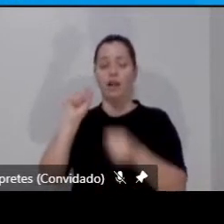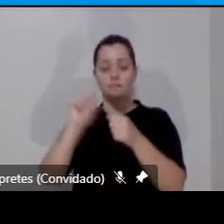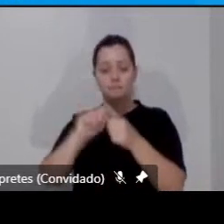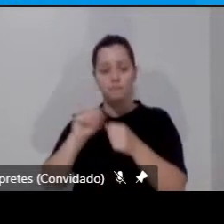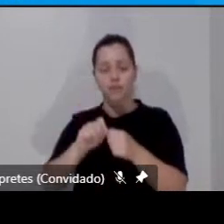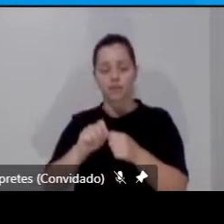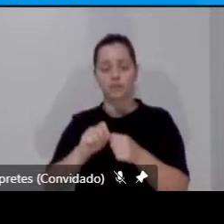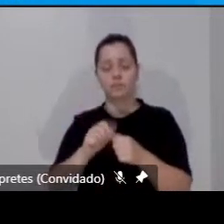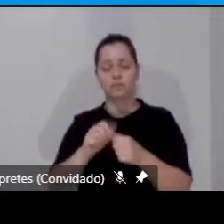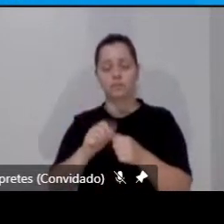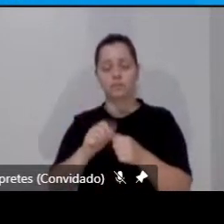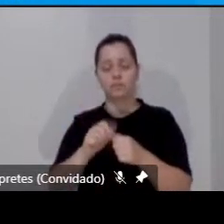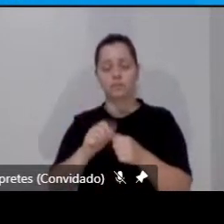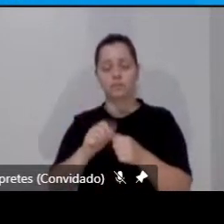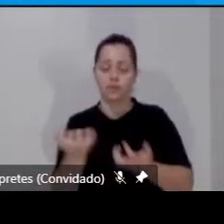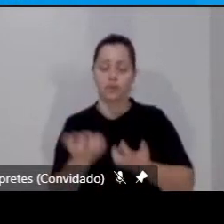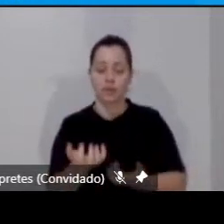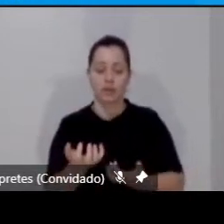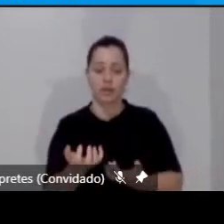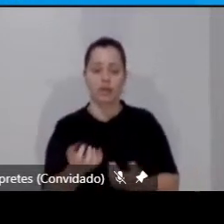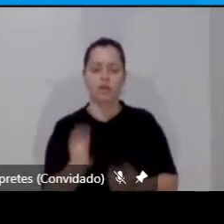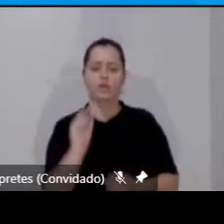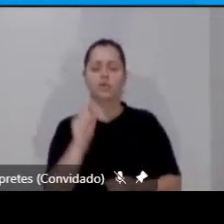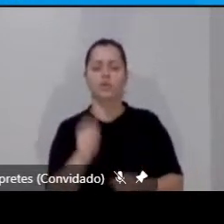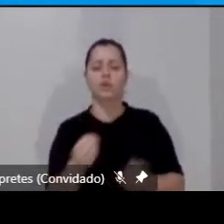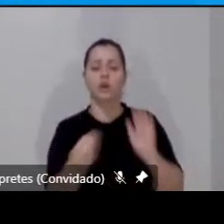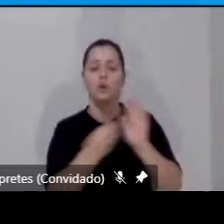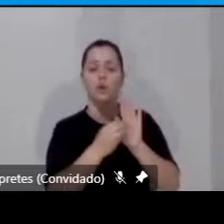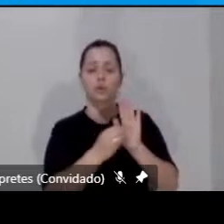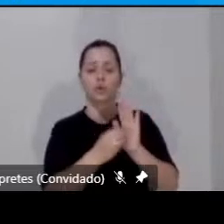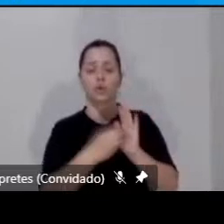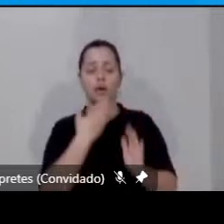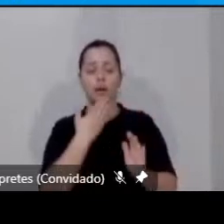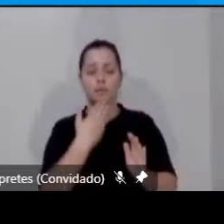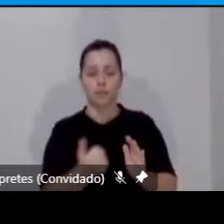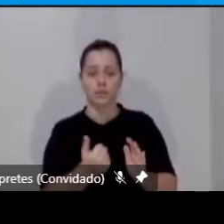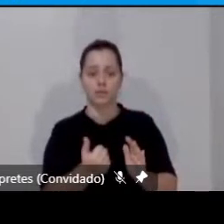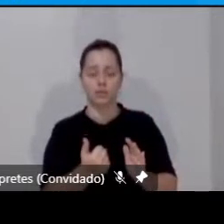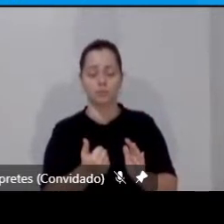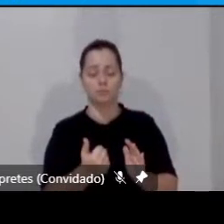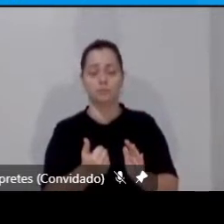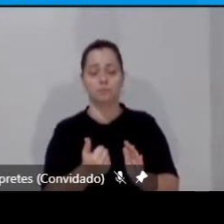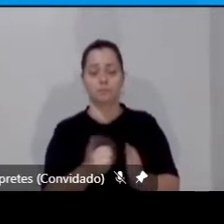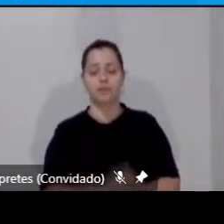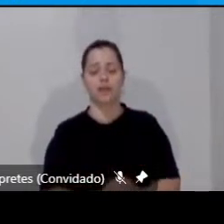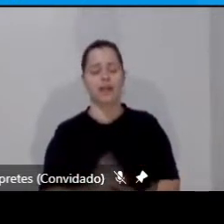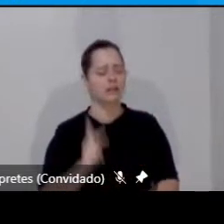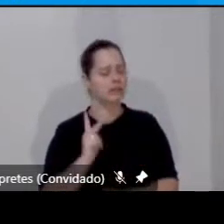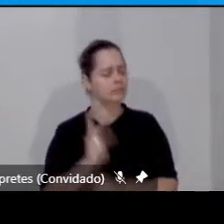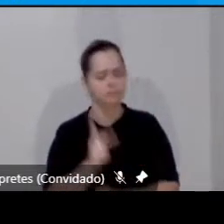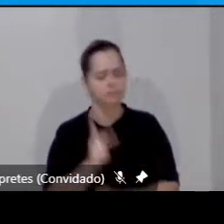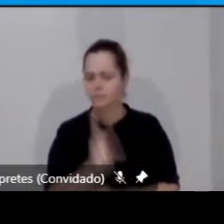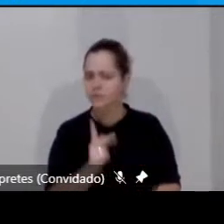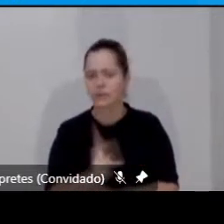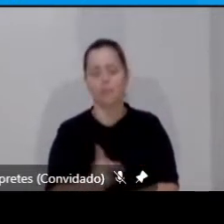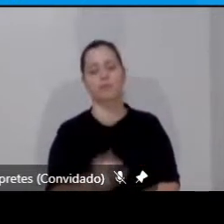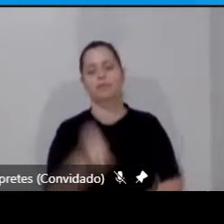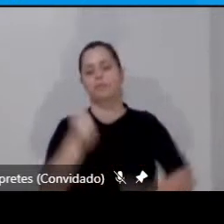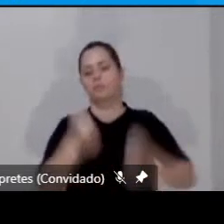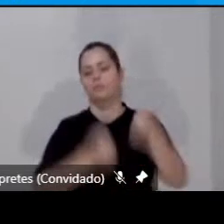e o que ela coloca como a melhor alternativa é sempre o carro.